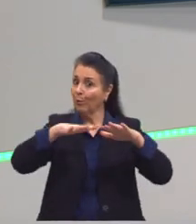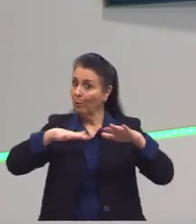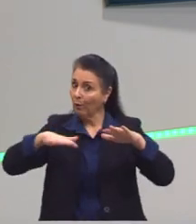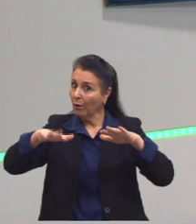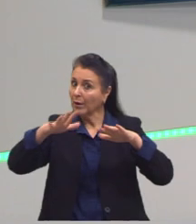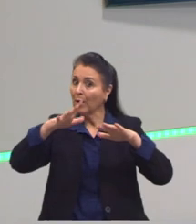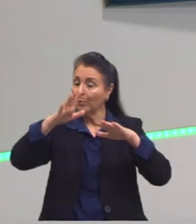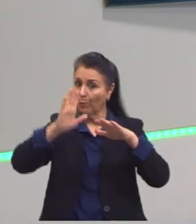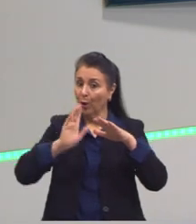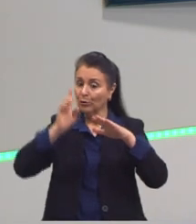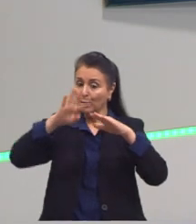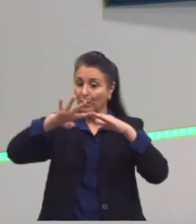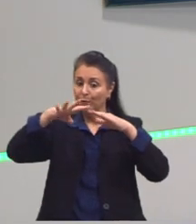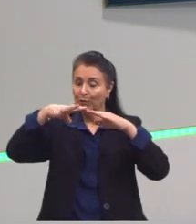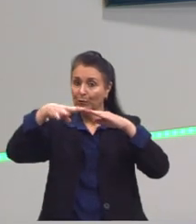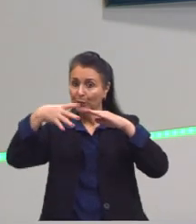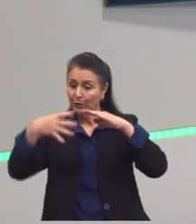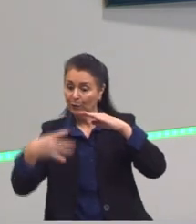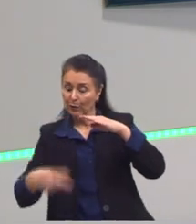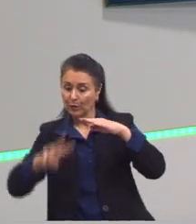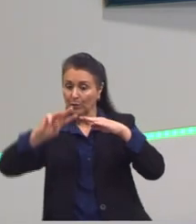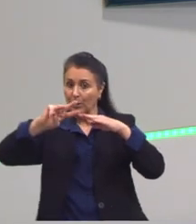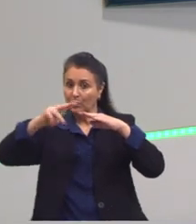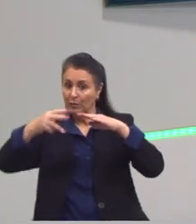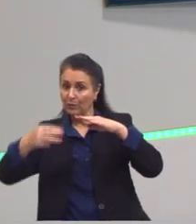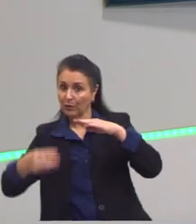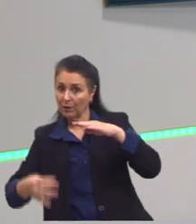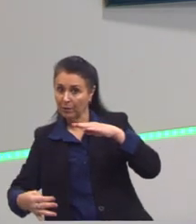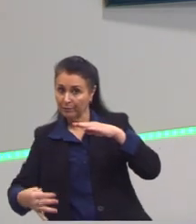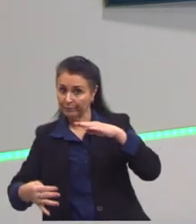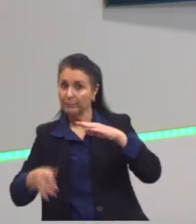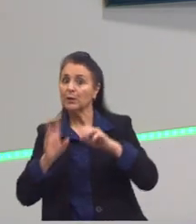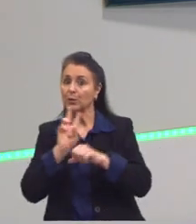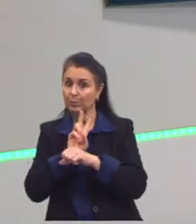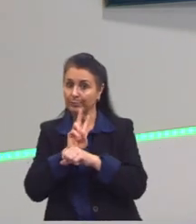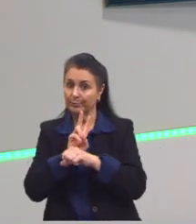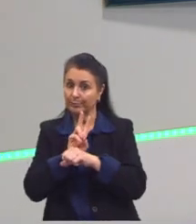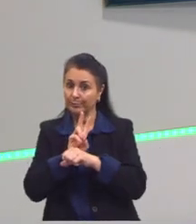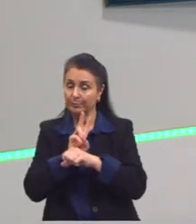num rio de, num mar, com bastante água salgada.